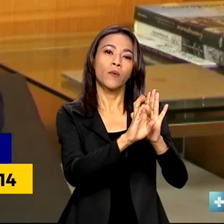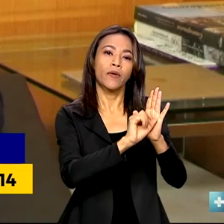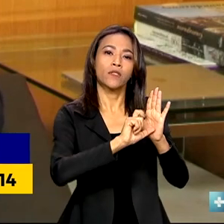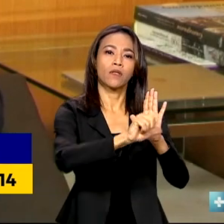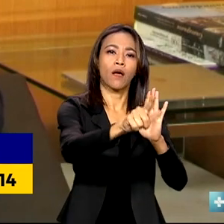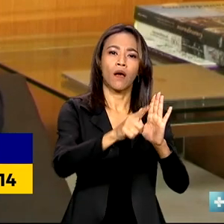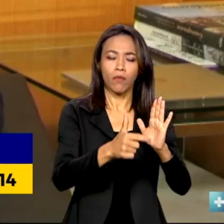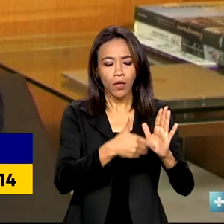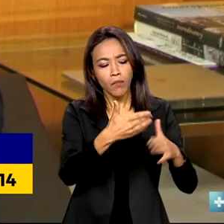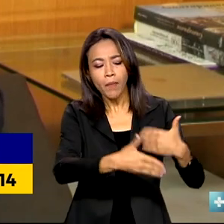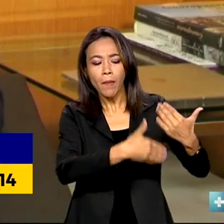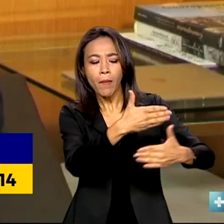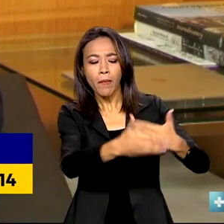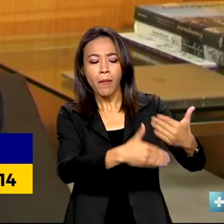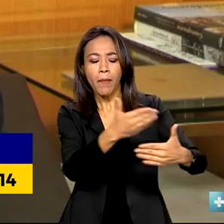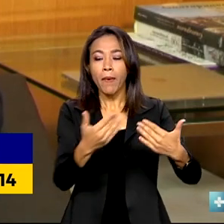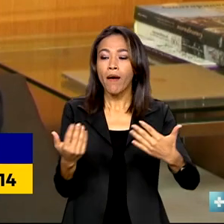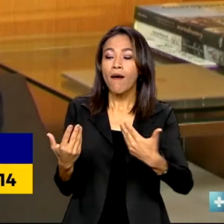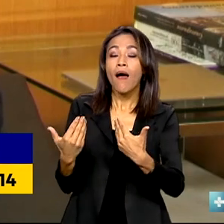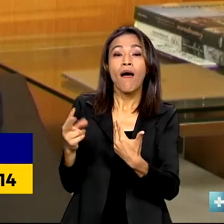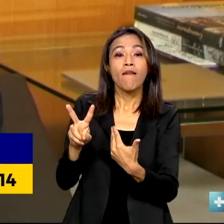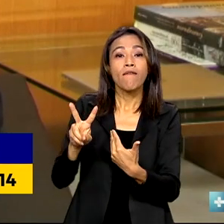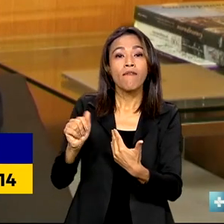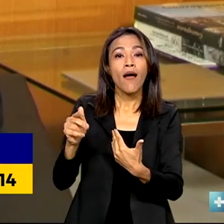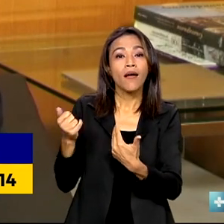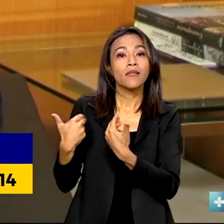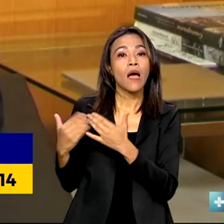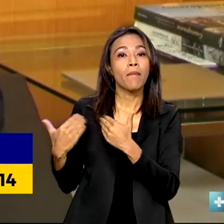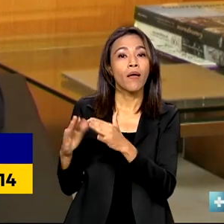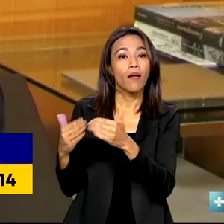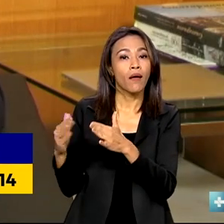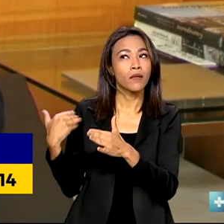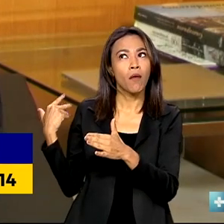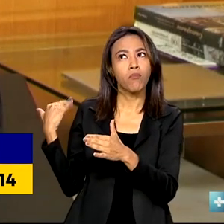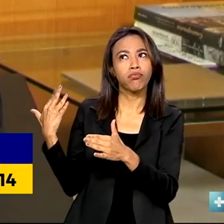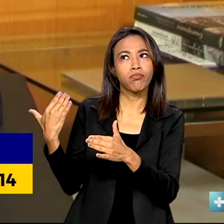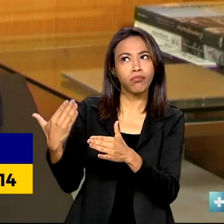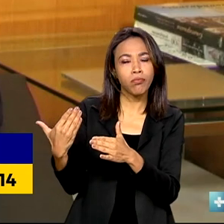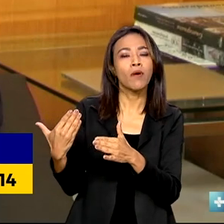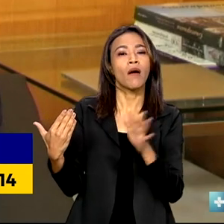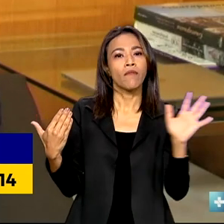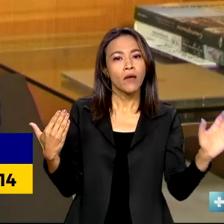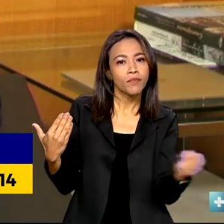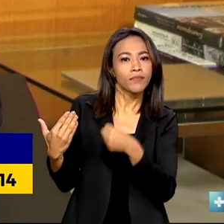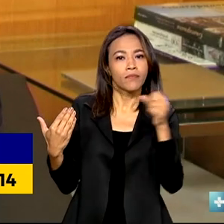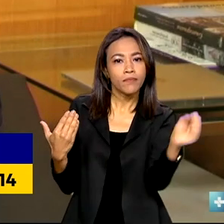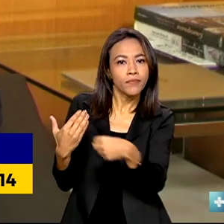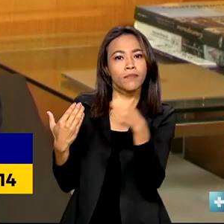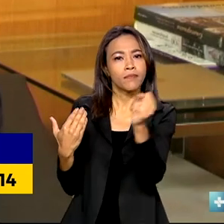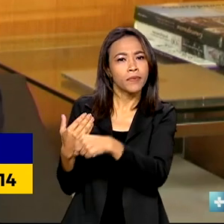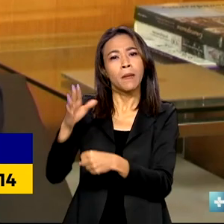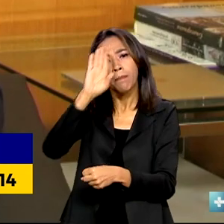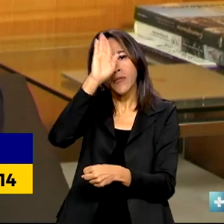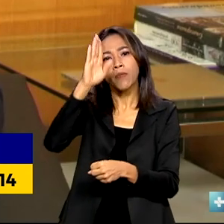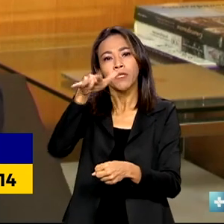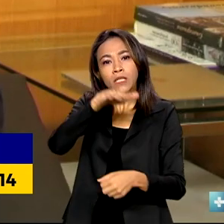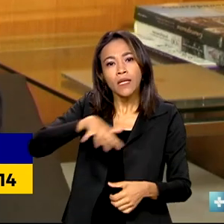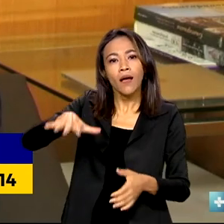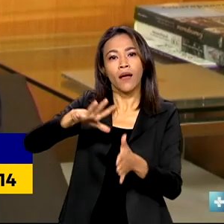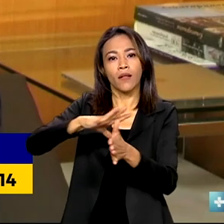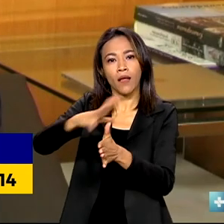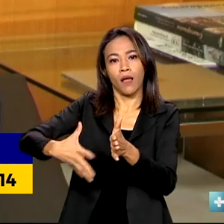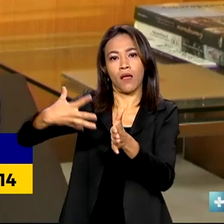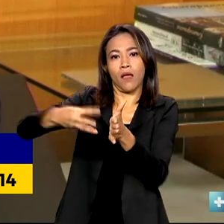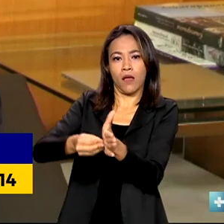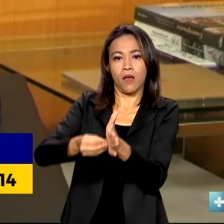recompondo as vagas que ficaram em aberto nos últimos anos, junto com uma ampliação de vagas na região da Amazônia Legal. E é por isso que